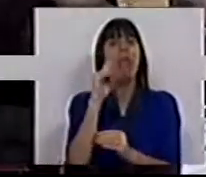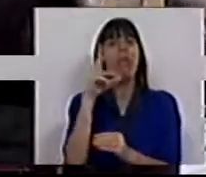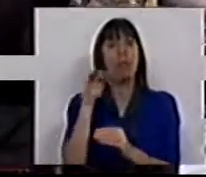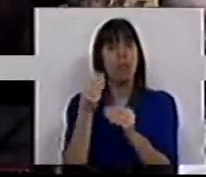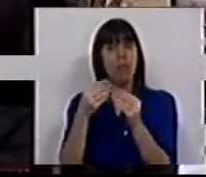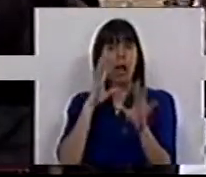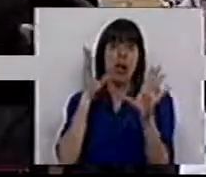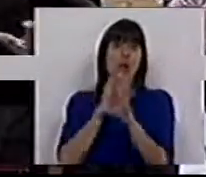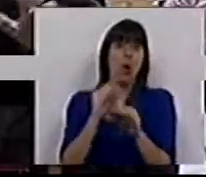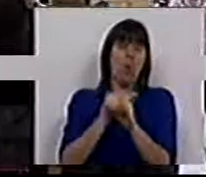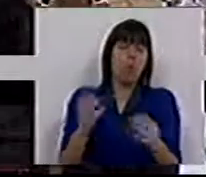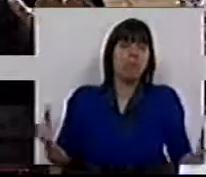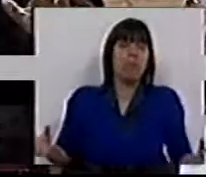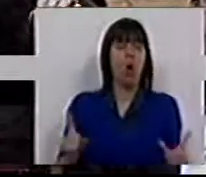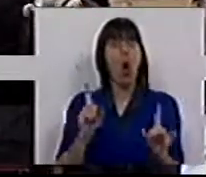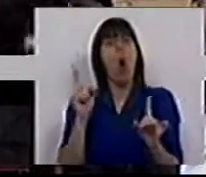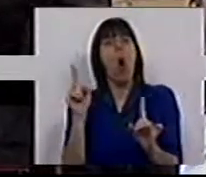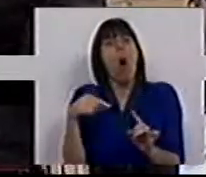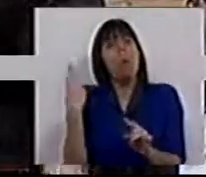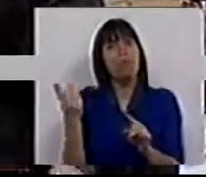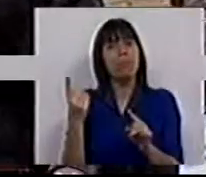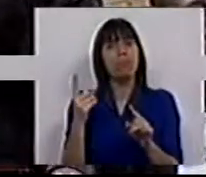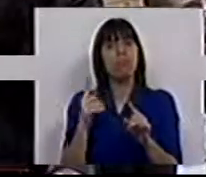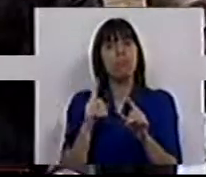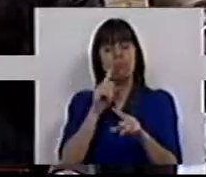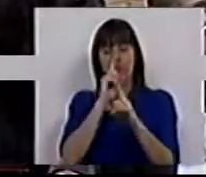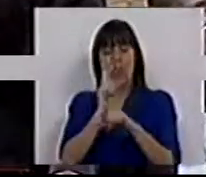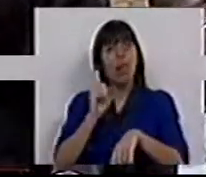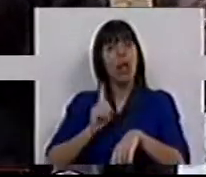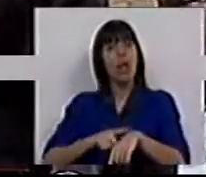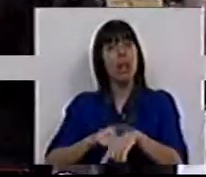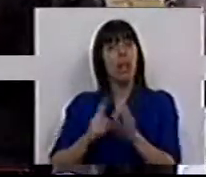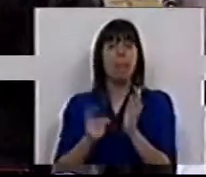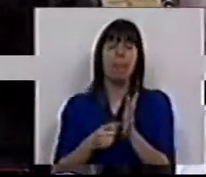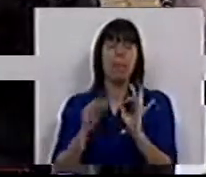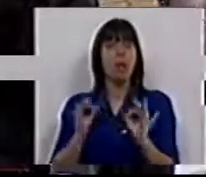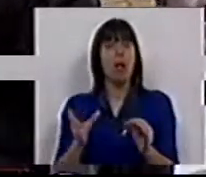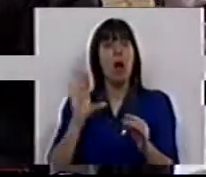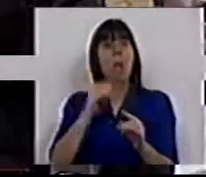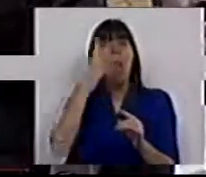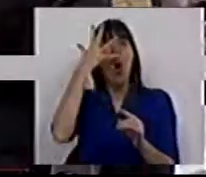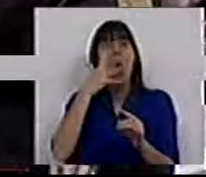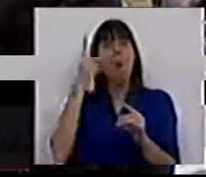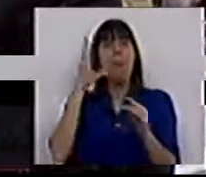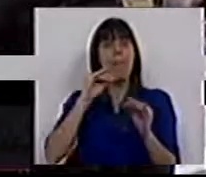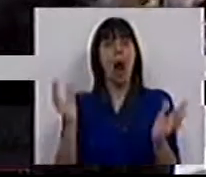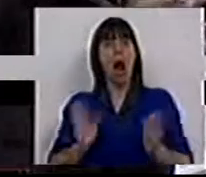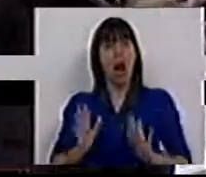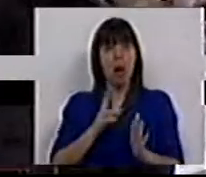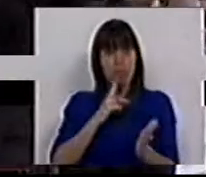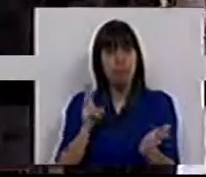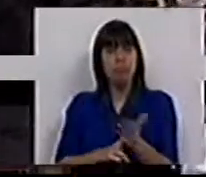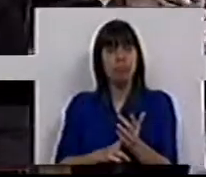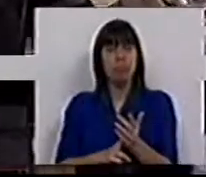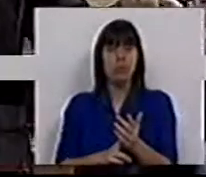Era extraordinária, seria para vigorar no exato tempo de que fosse necessária, nem mais um dia para além disso. No